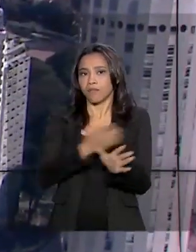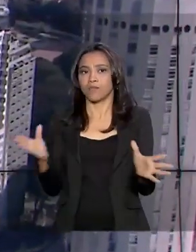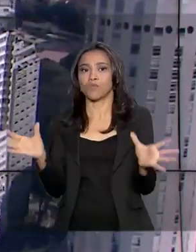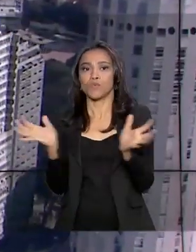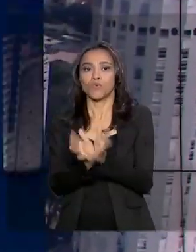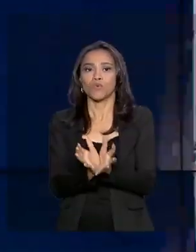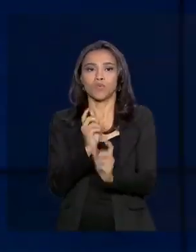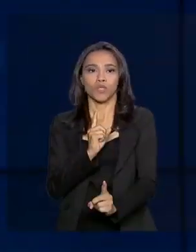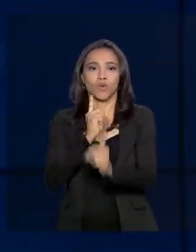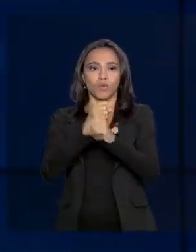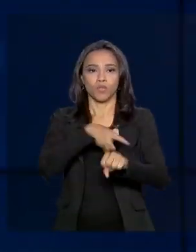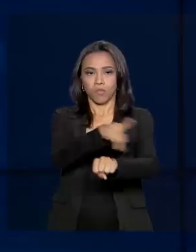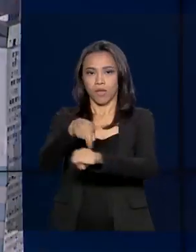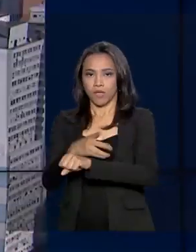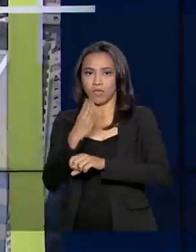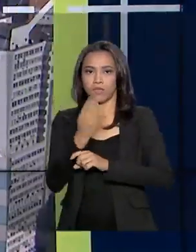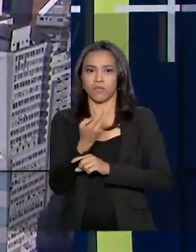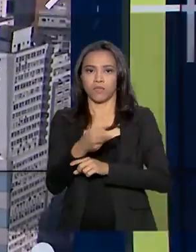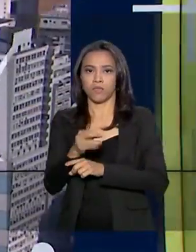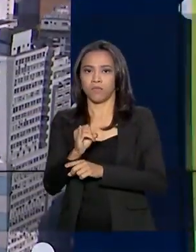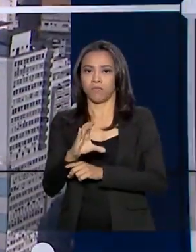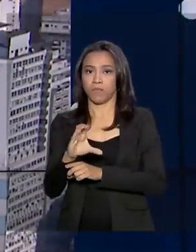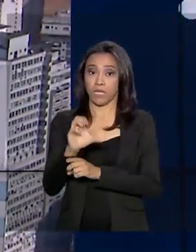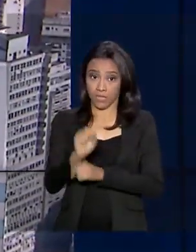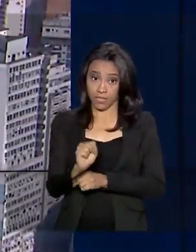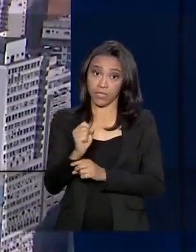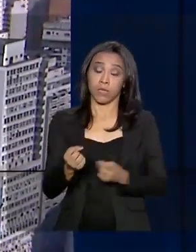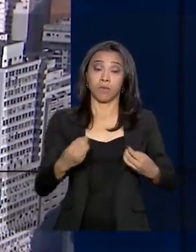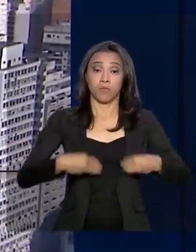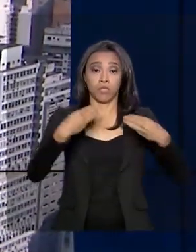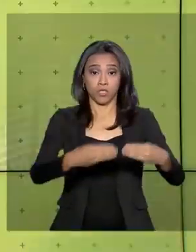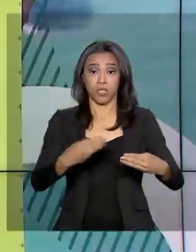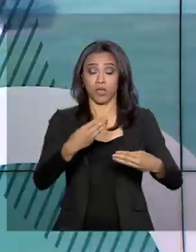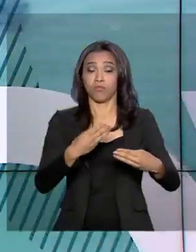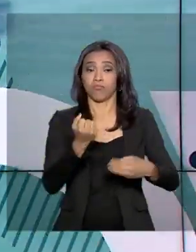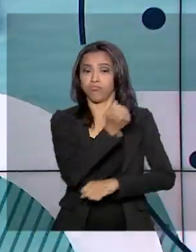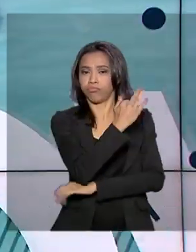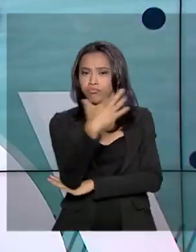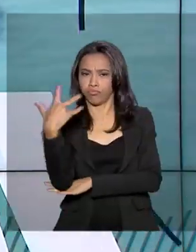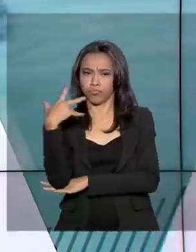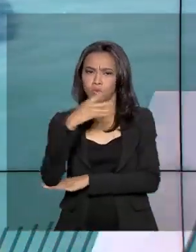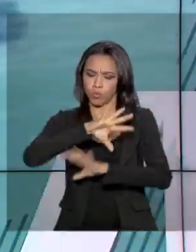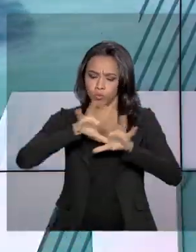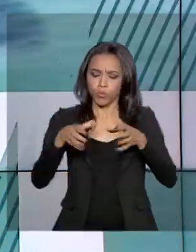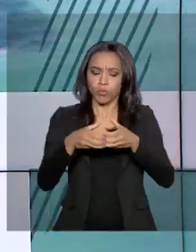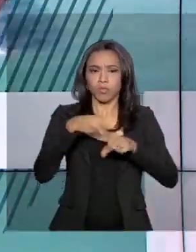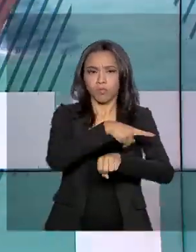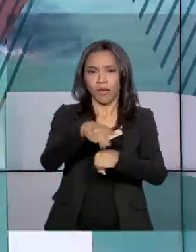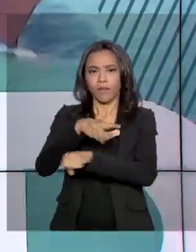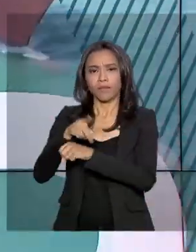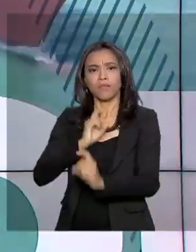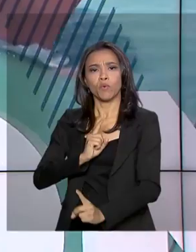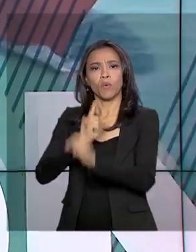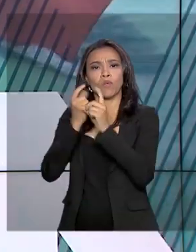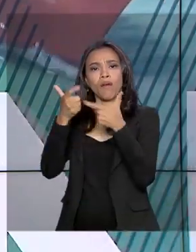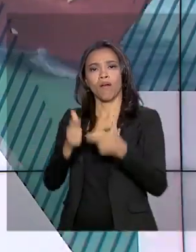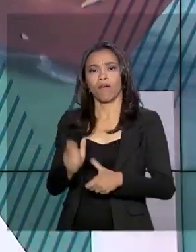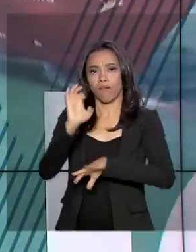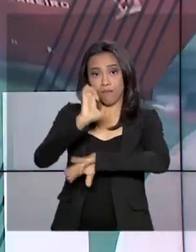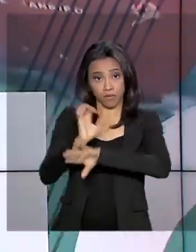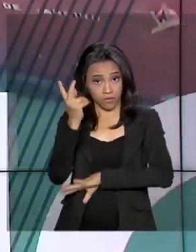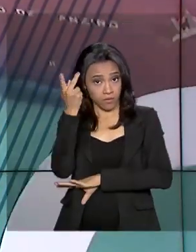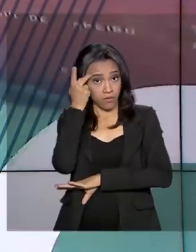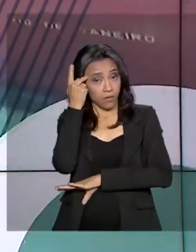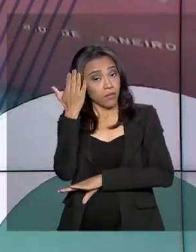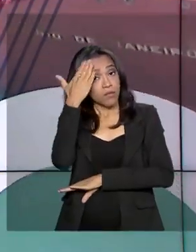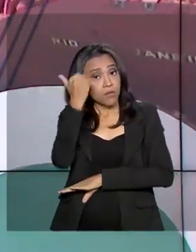Dessa vez, representantes dos Ministérios do Meio Ambiente dos países do bloco se encontraram em São Paulo para discutir como